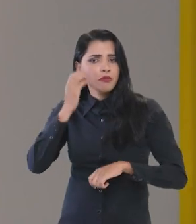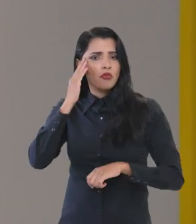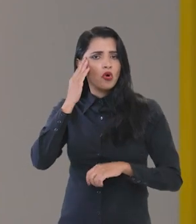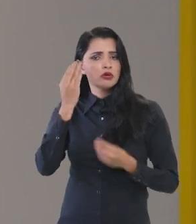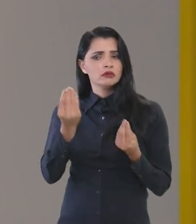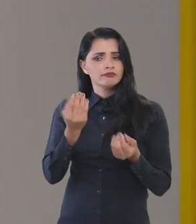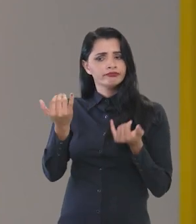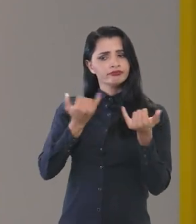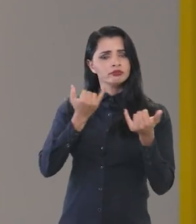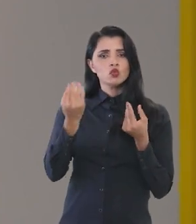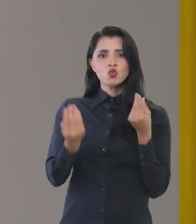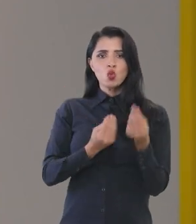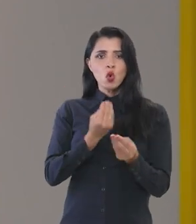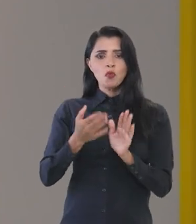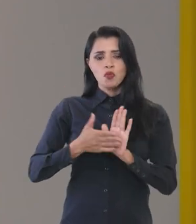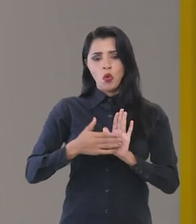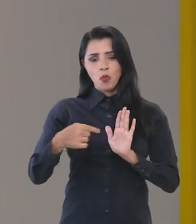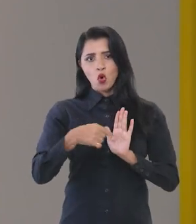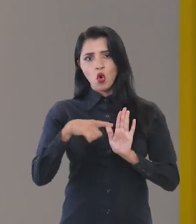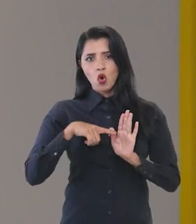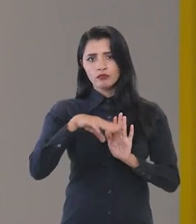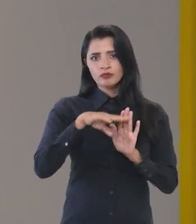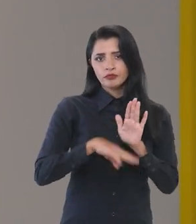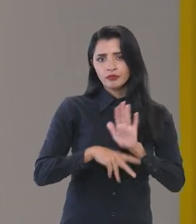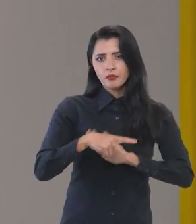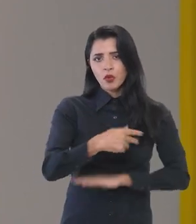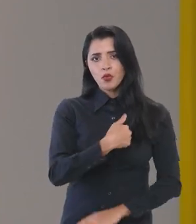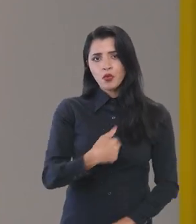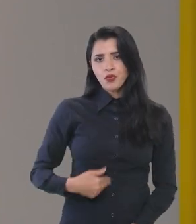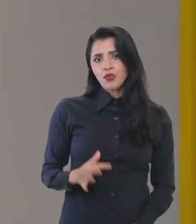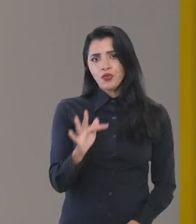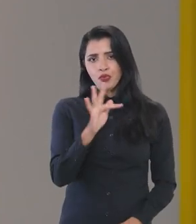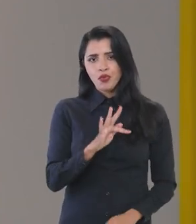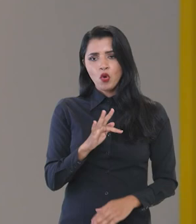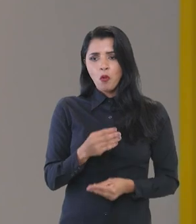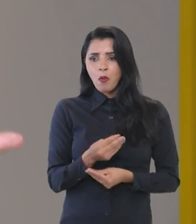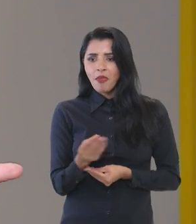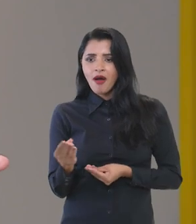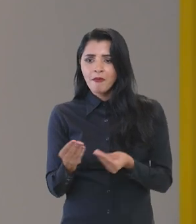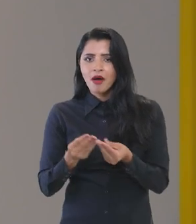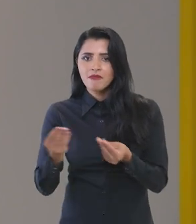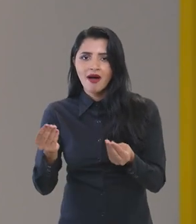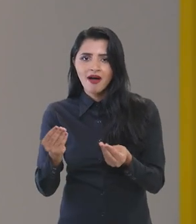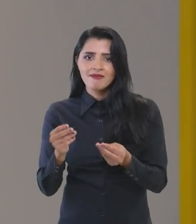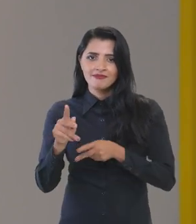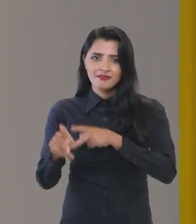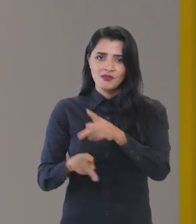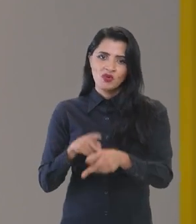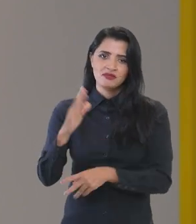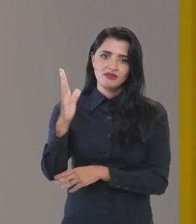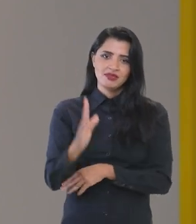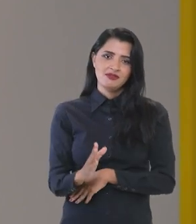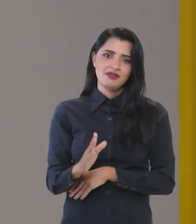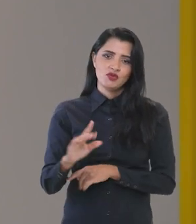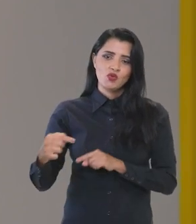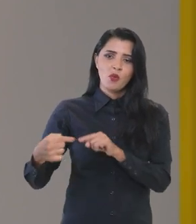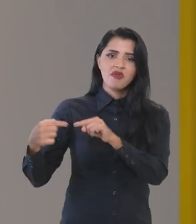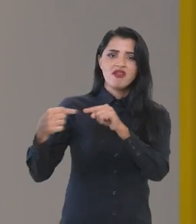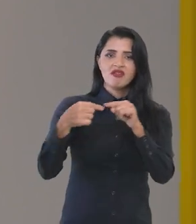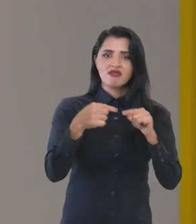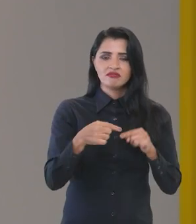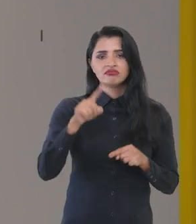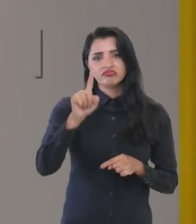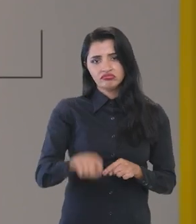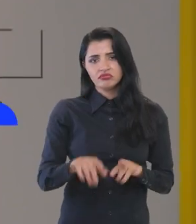possa saber como as propostas e programas do governo federal estão distribuídas pela população brasileira.